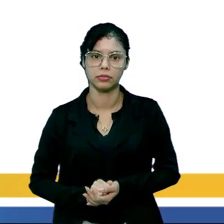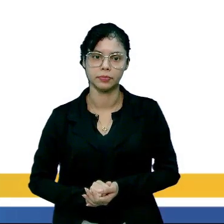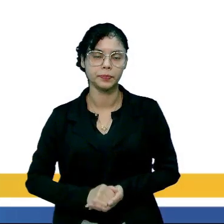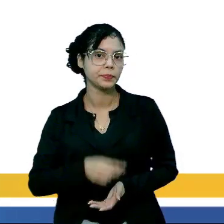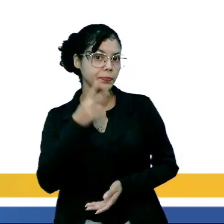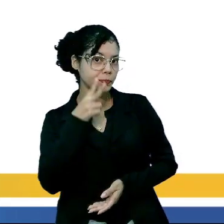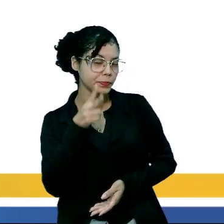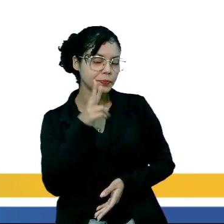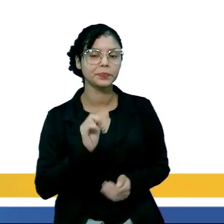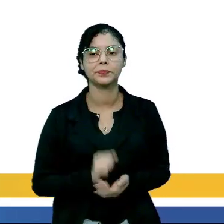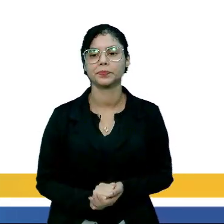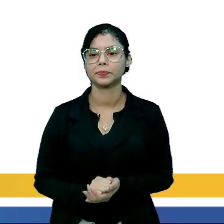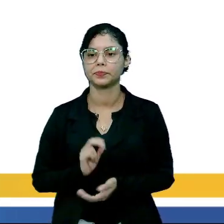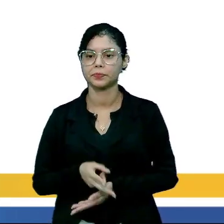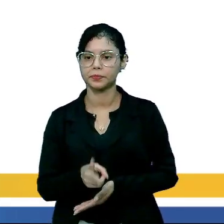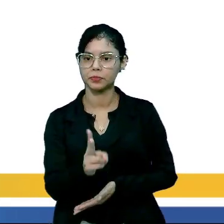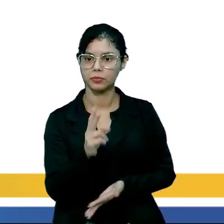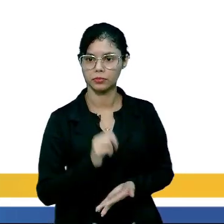Então, vamos lá. Continuando.